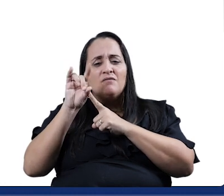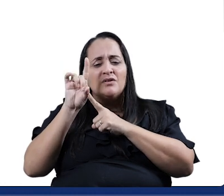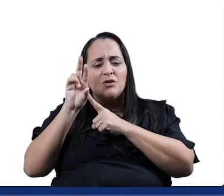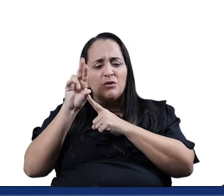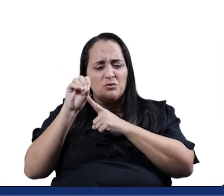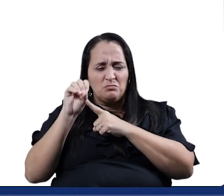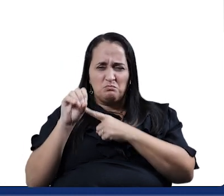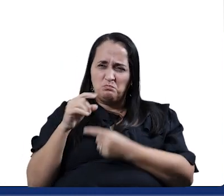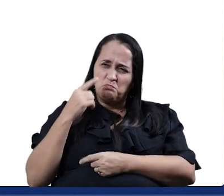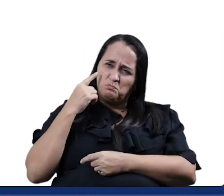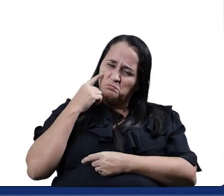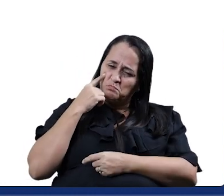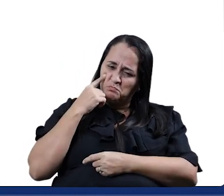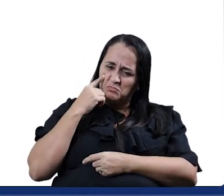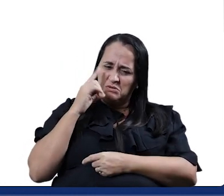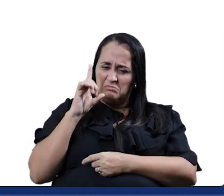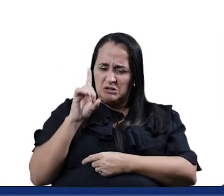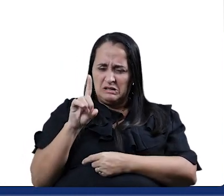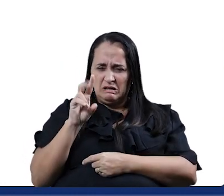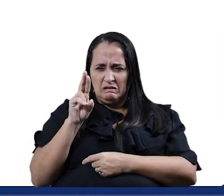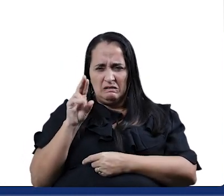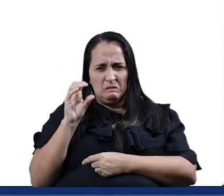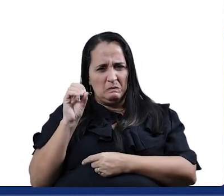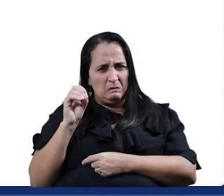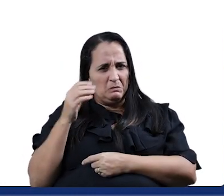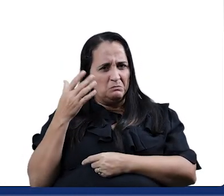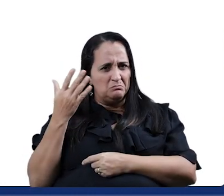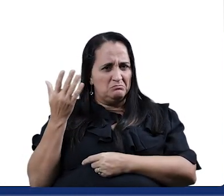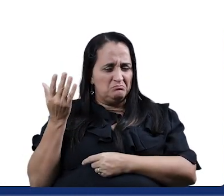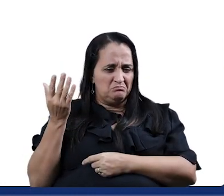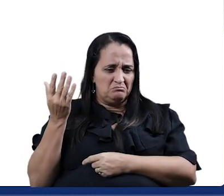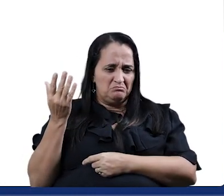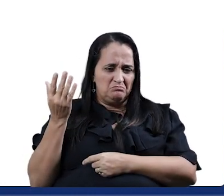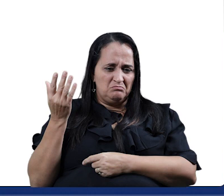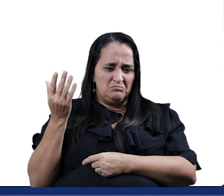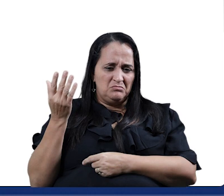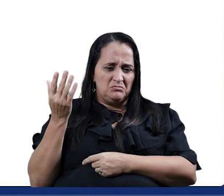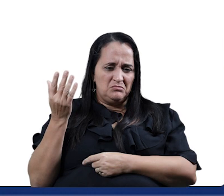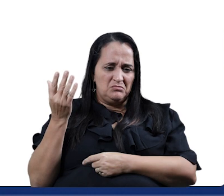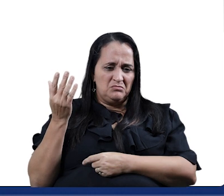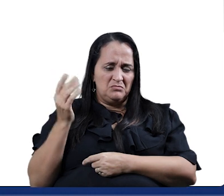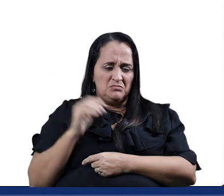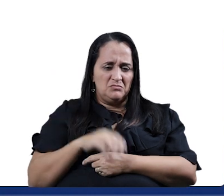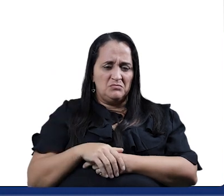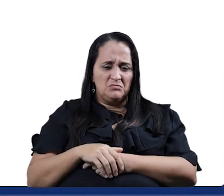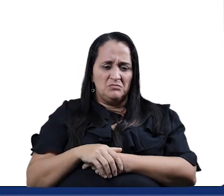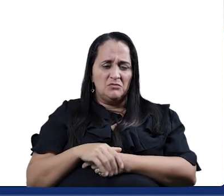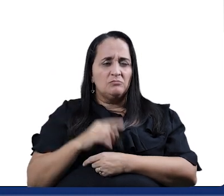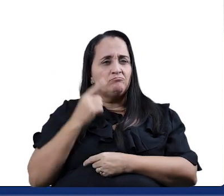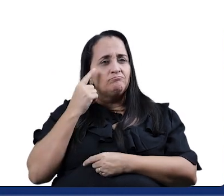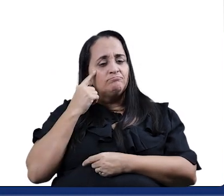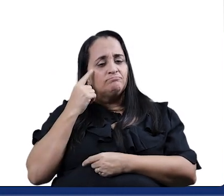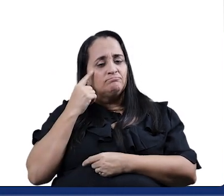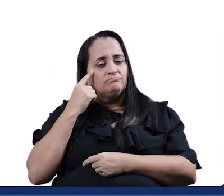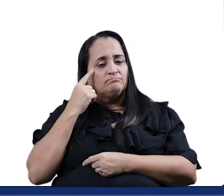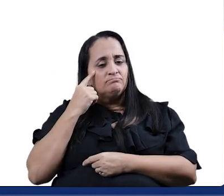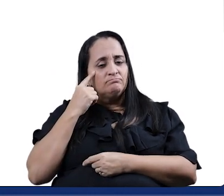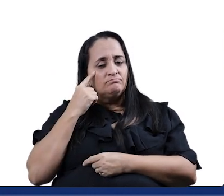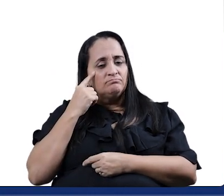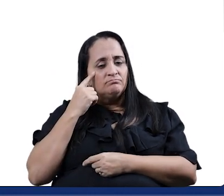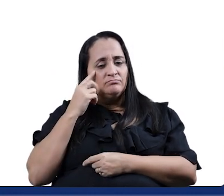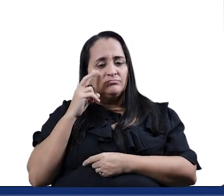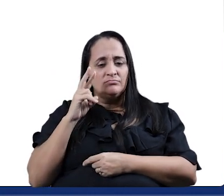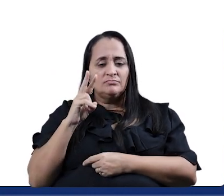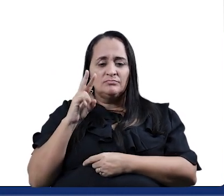Ô, Pró, mas essa palavra tem o D, tem o R, tem o O no final. Será que acha alguma coisa que rima? Ó,